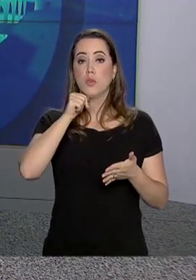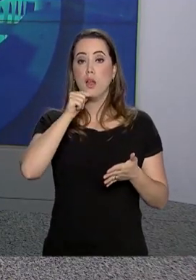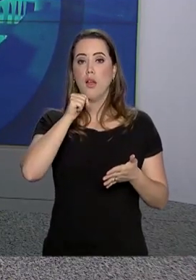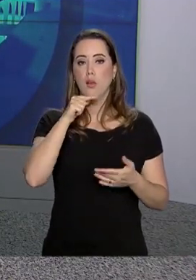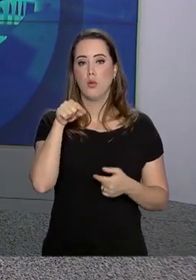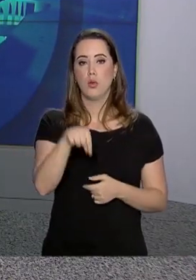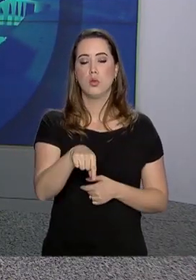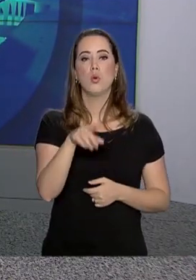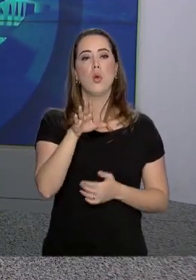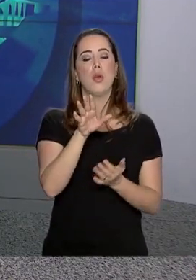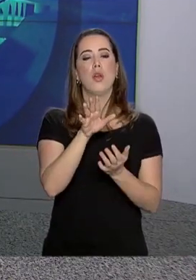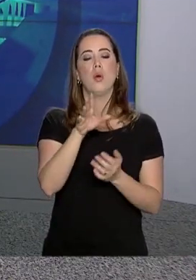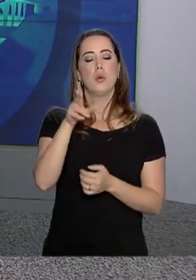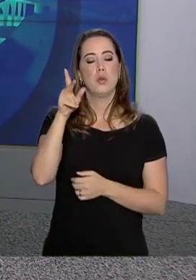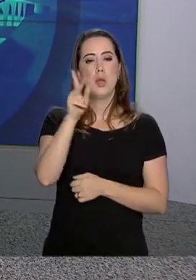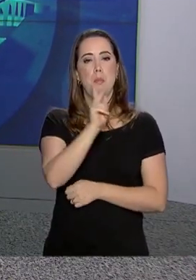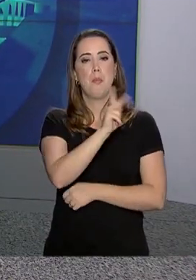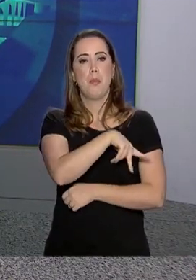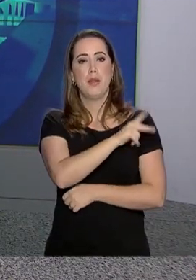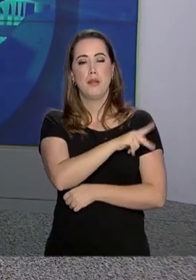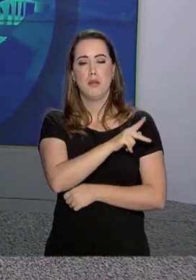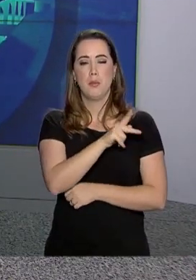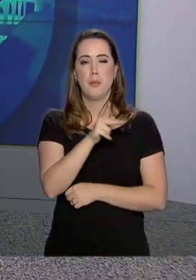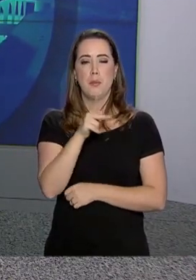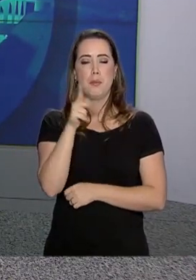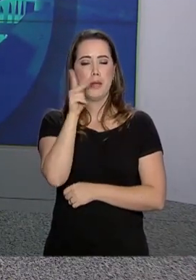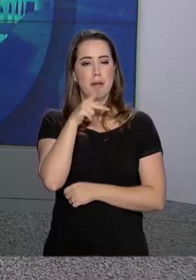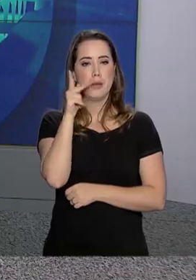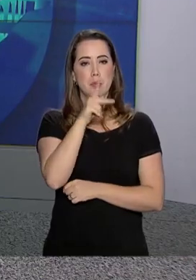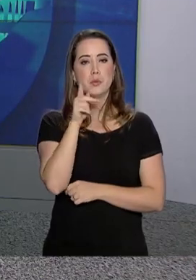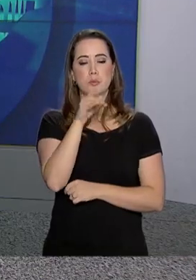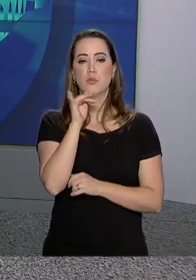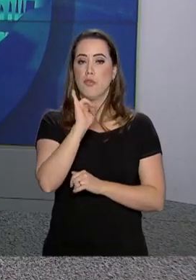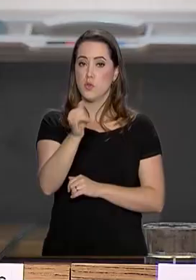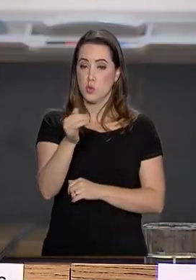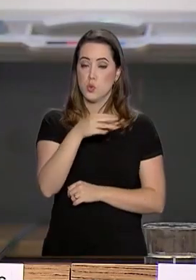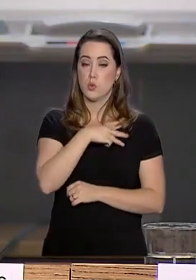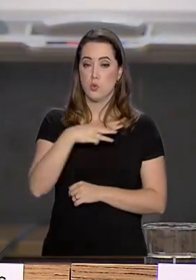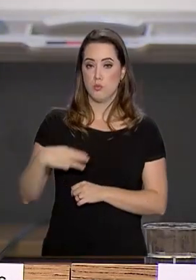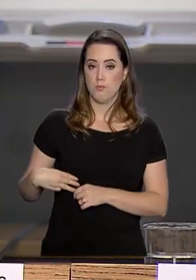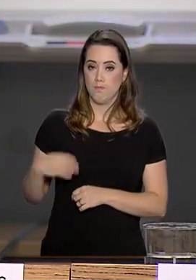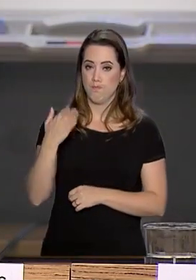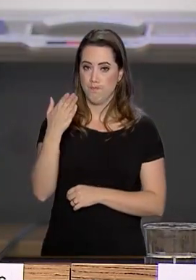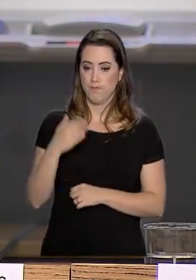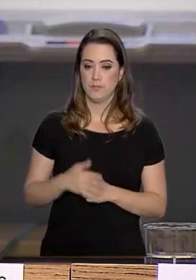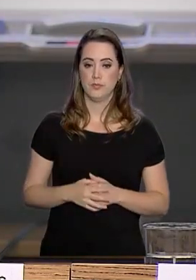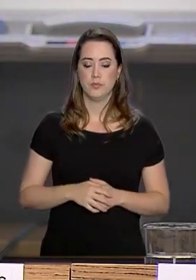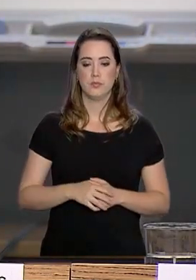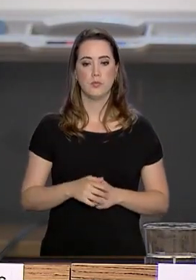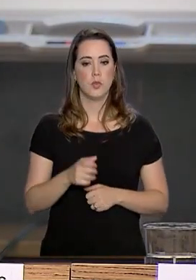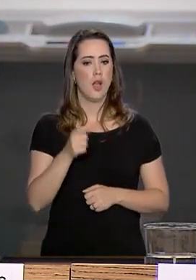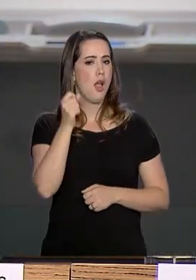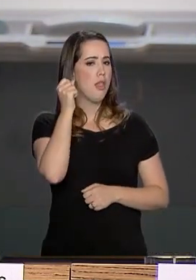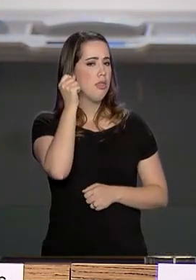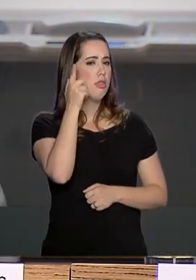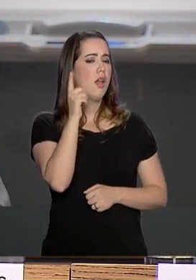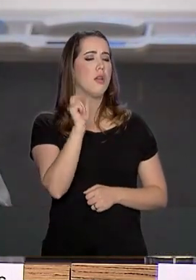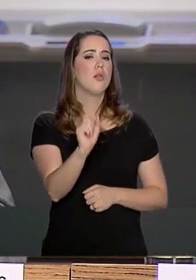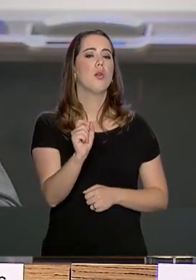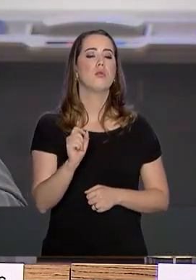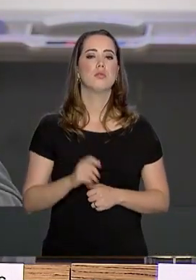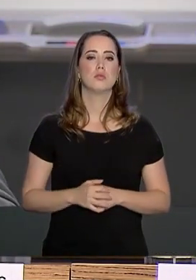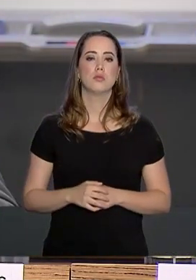em Campina Grande, na Paraíba, como adiantou o ministro Marcos Pontes. A ideia é que